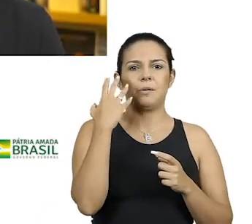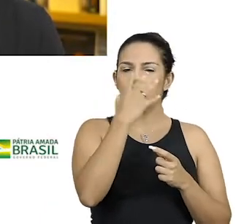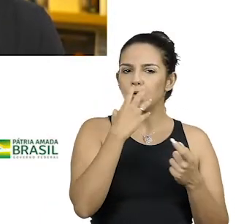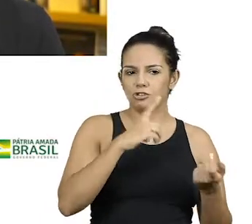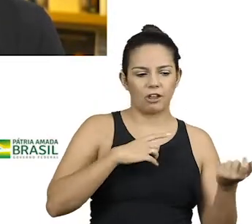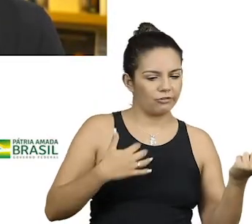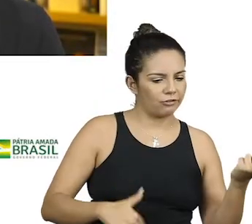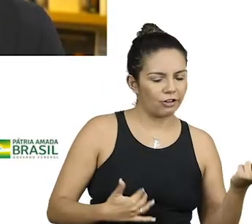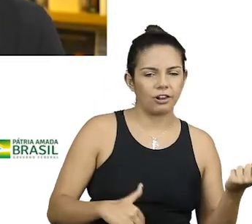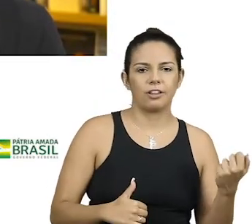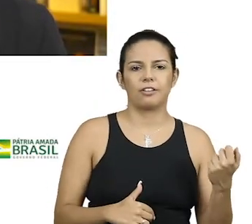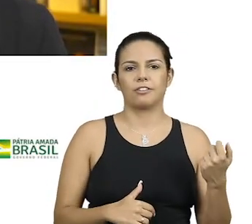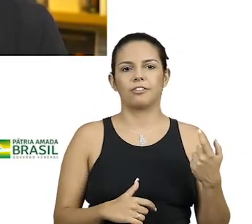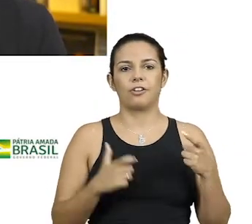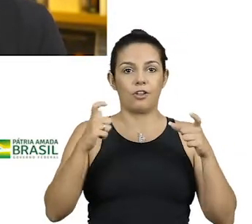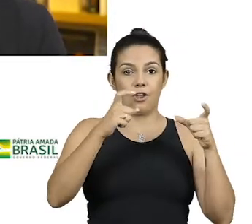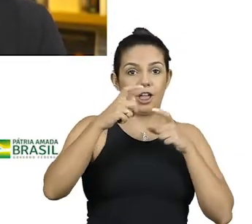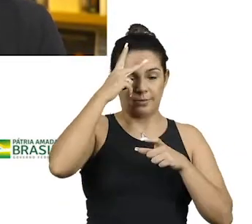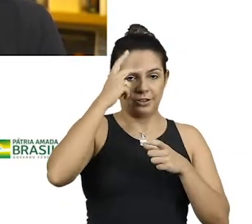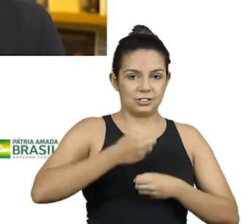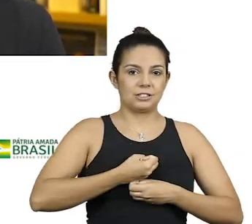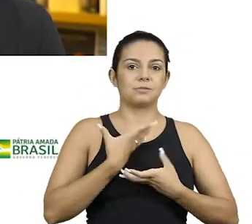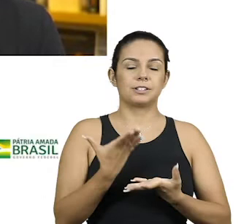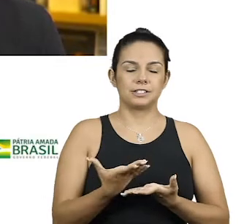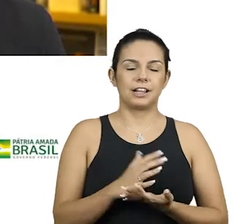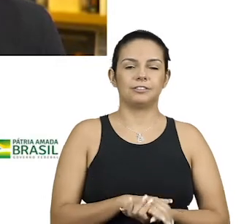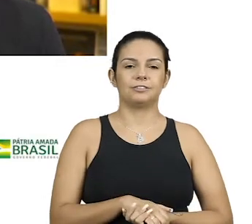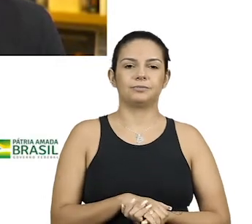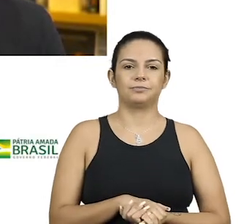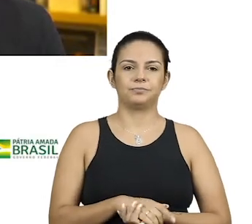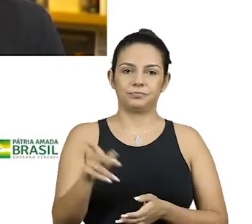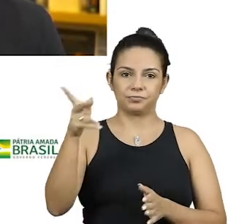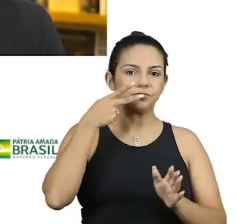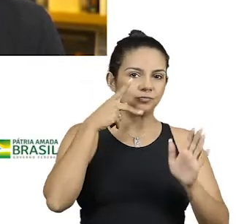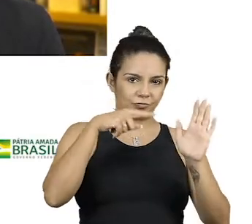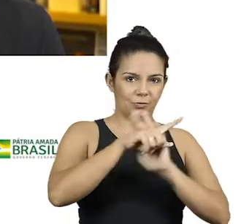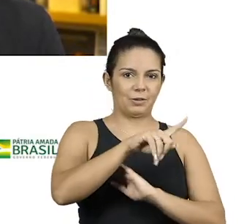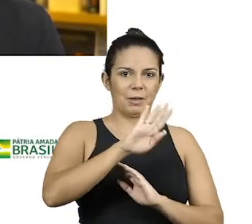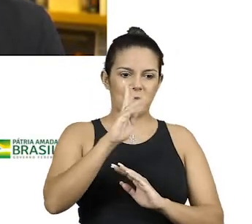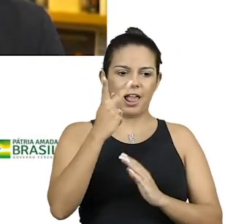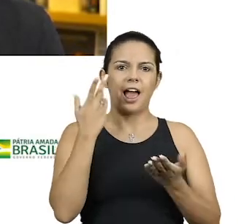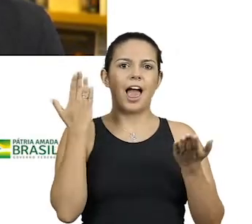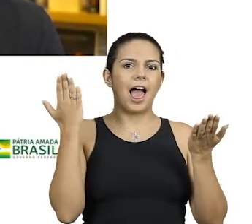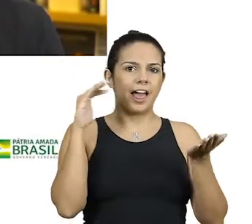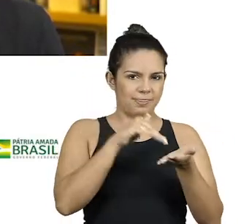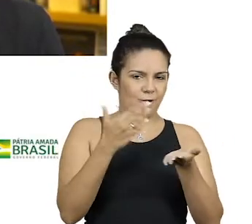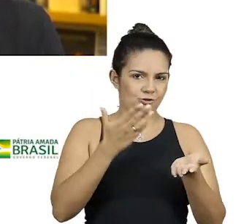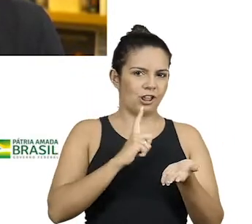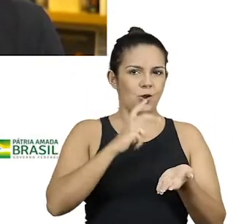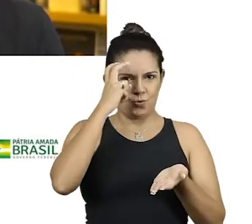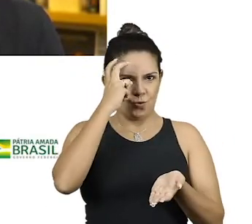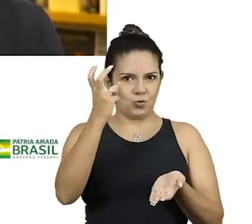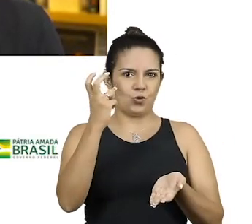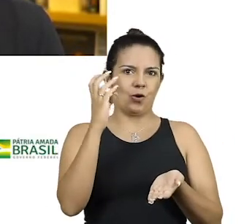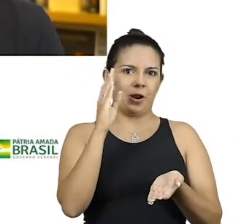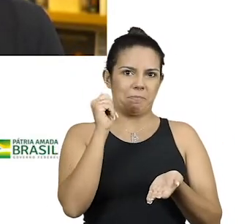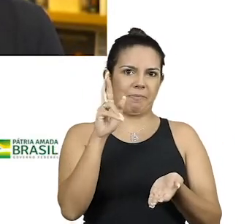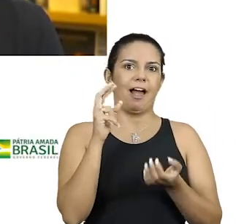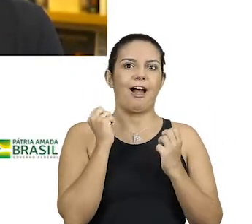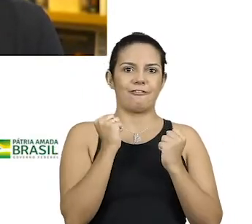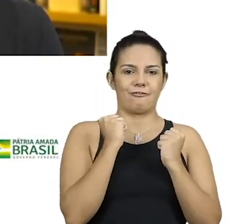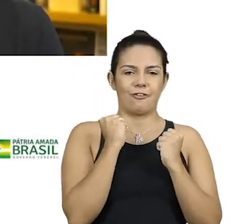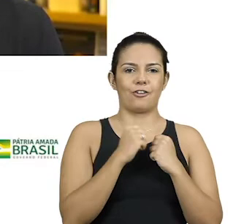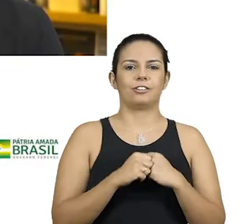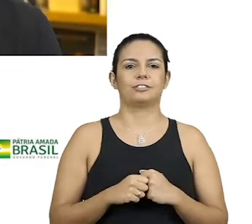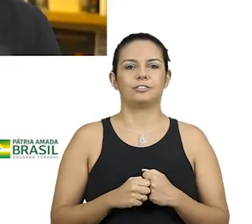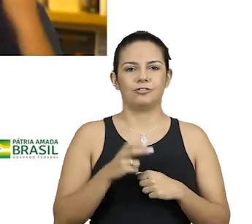Era onde as pessoas se expressavam na música daquela gente. Mas Belo Horizonte, até hoje, tem uma cultura de bares fortíssima. Não tem, Na noite de